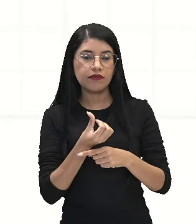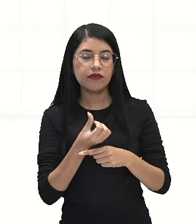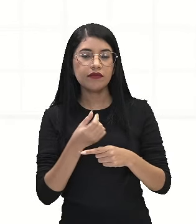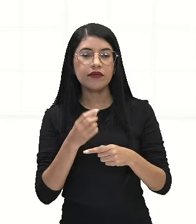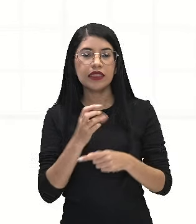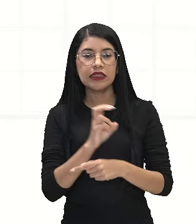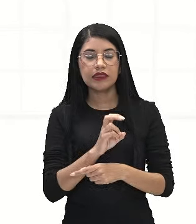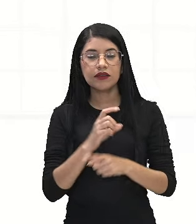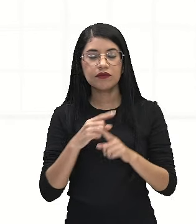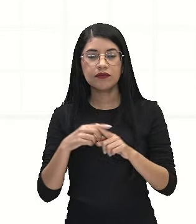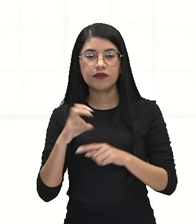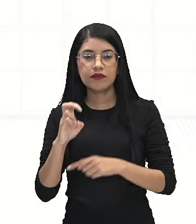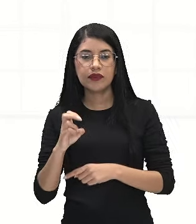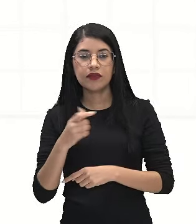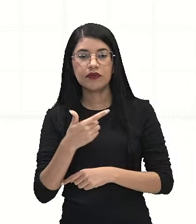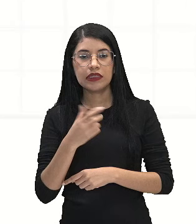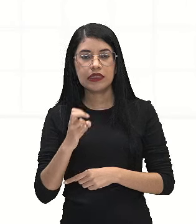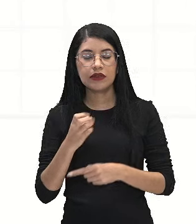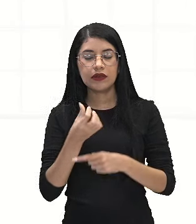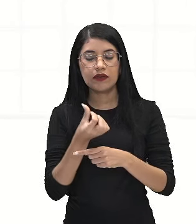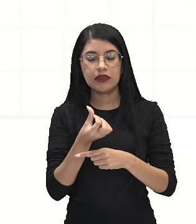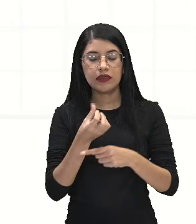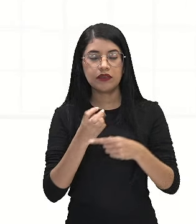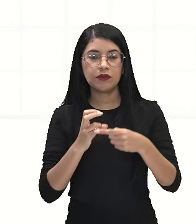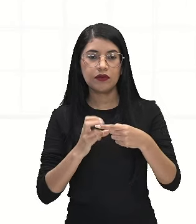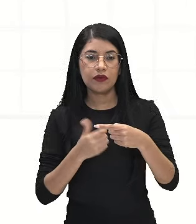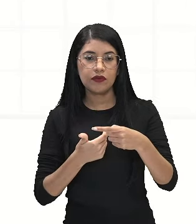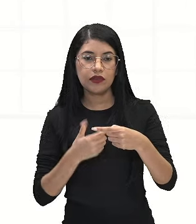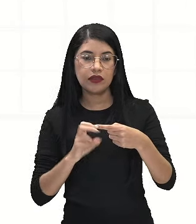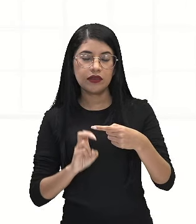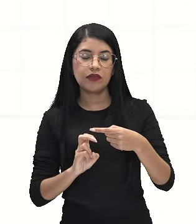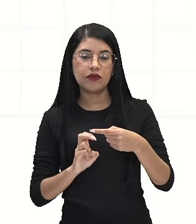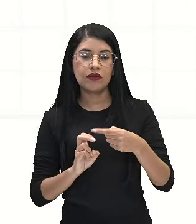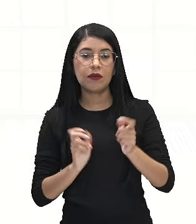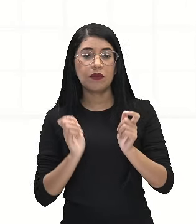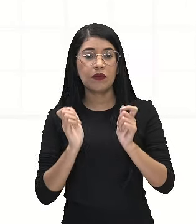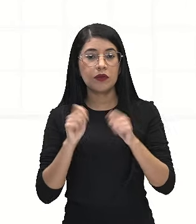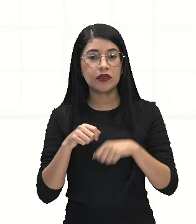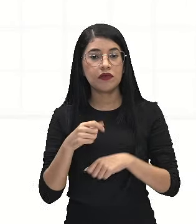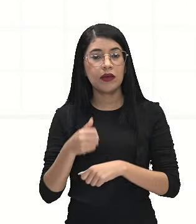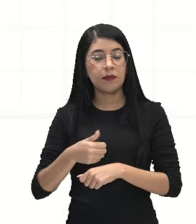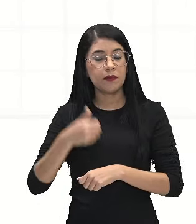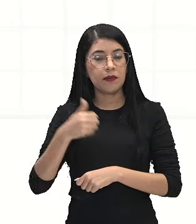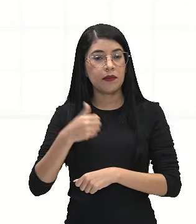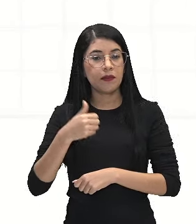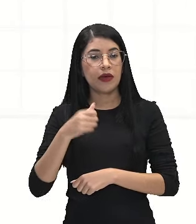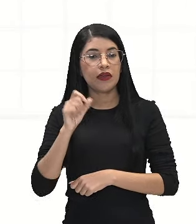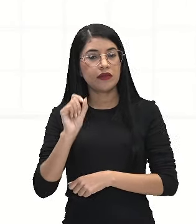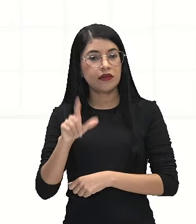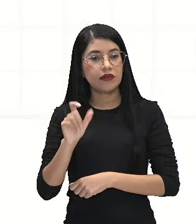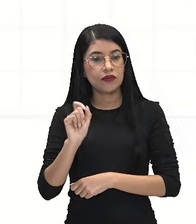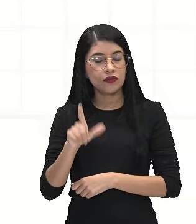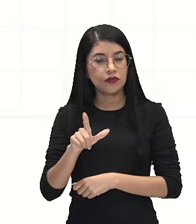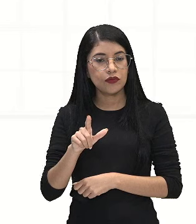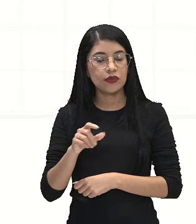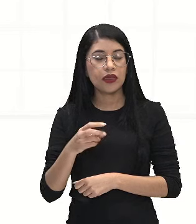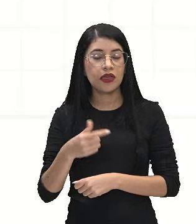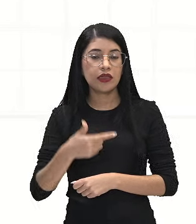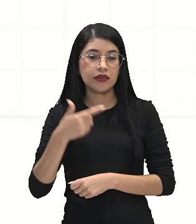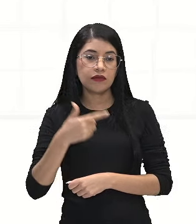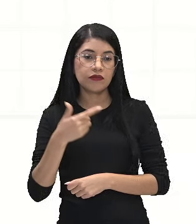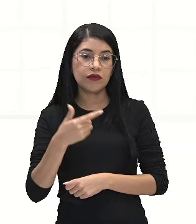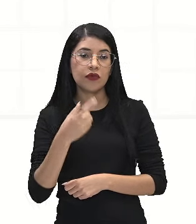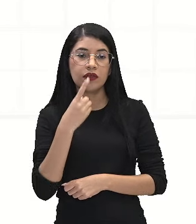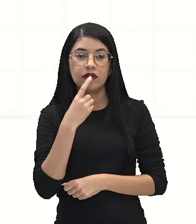Então, essa vai ser a probabilidade da primeira bola ser azul, vou colocar aqui A de azul, e da segunda bola ser